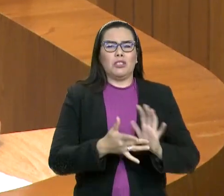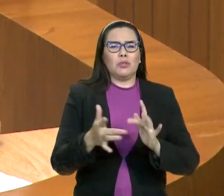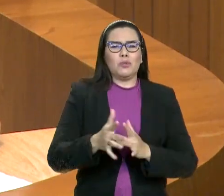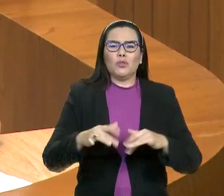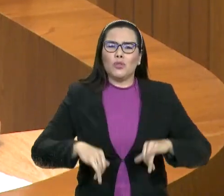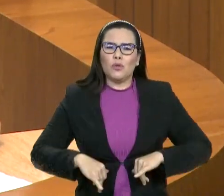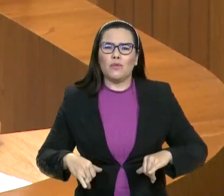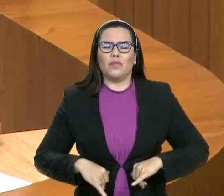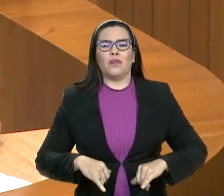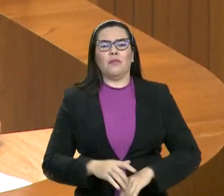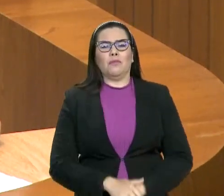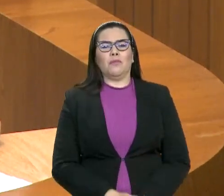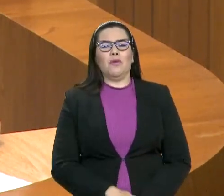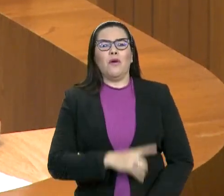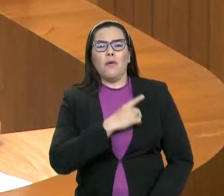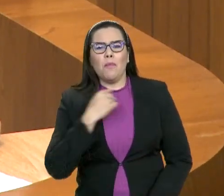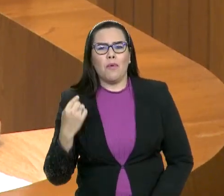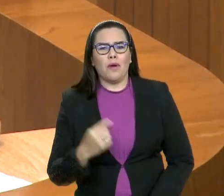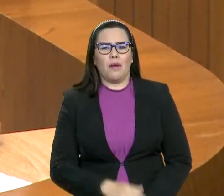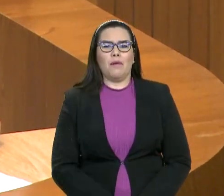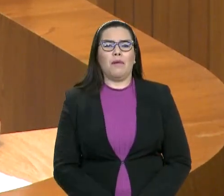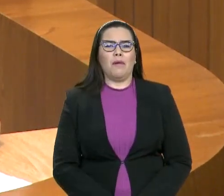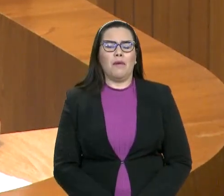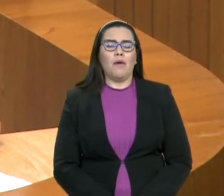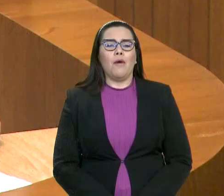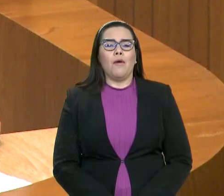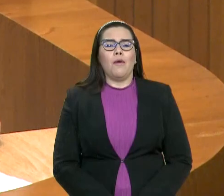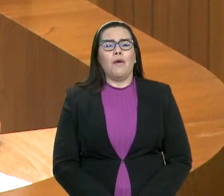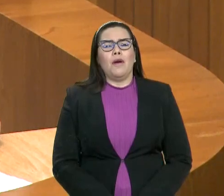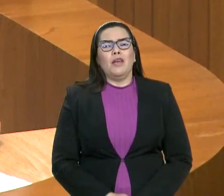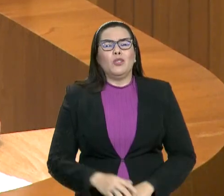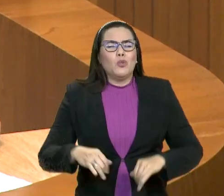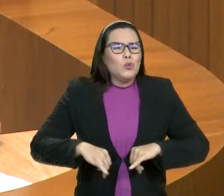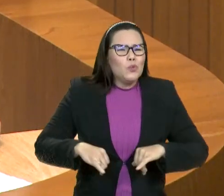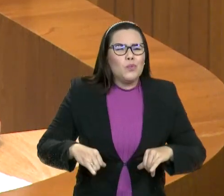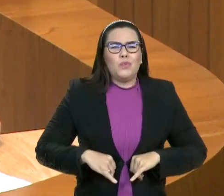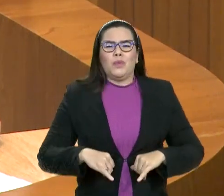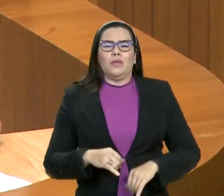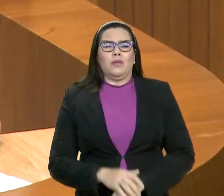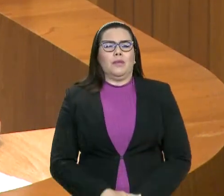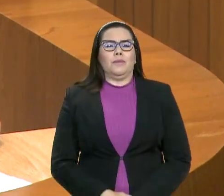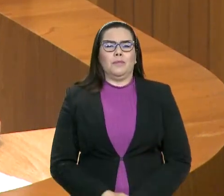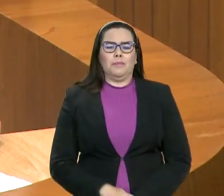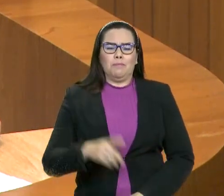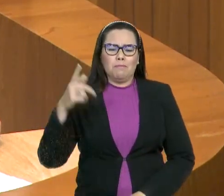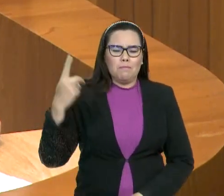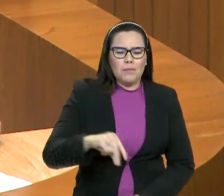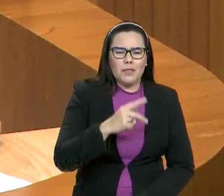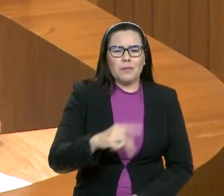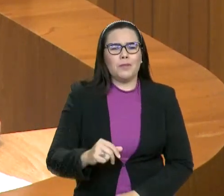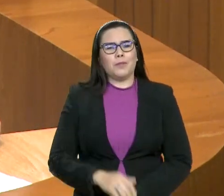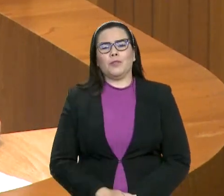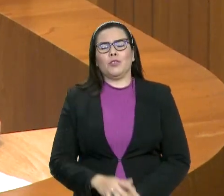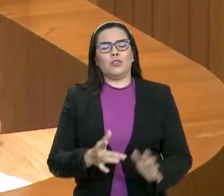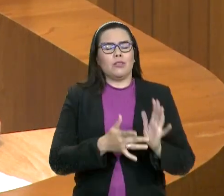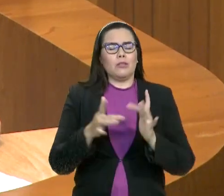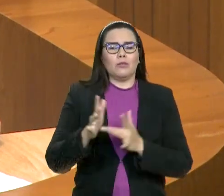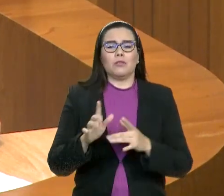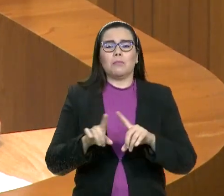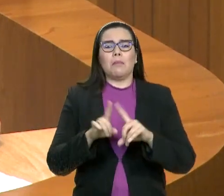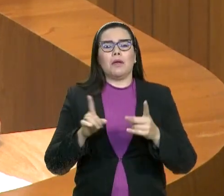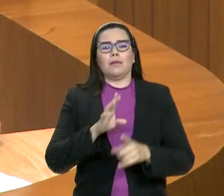mas como cordeiro mudo, não abriu a sua boca. Então, por isso é que eu te convido,